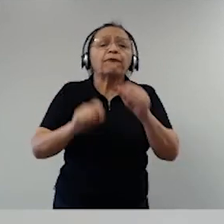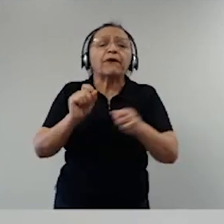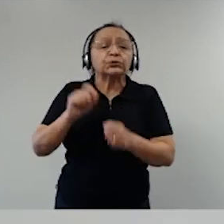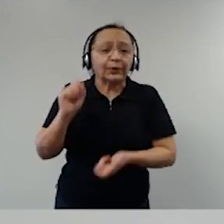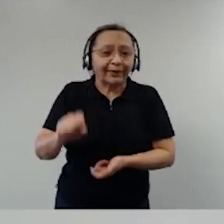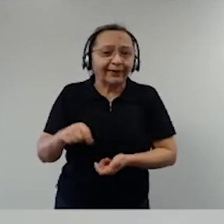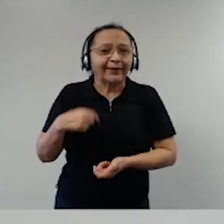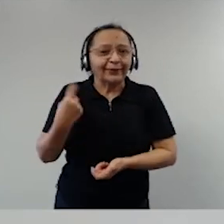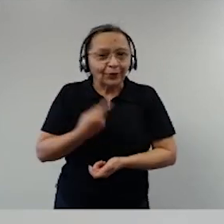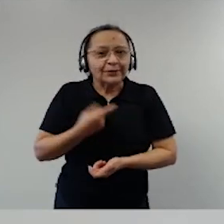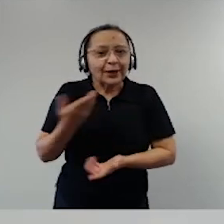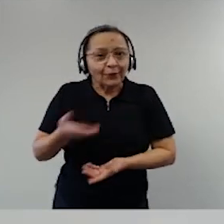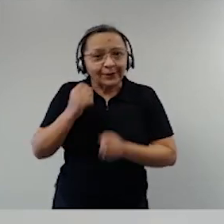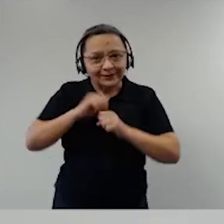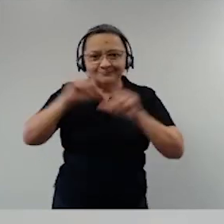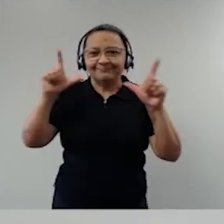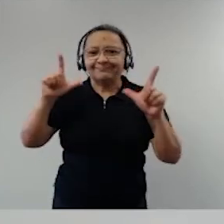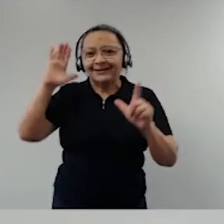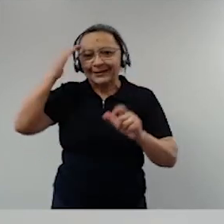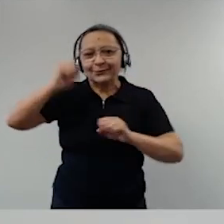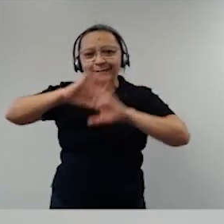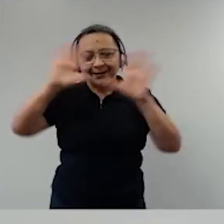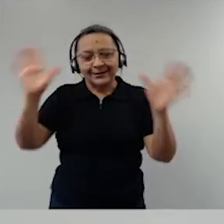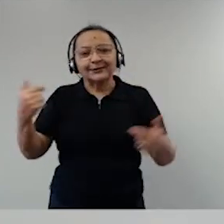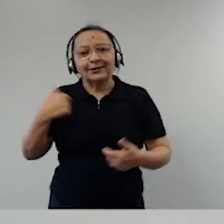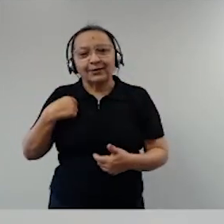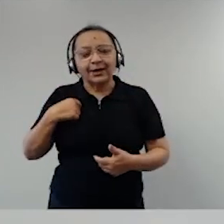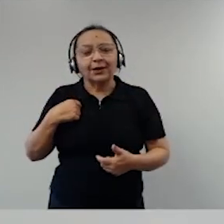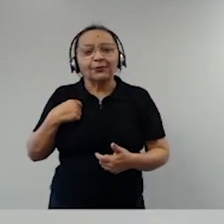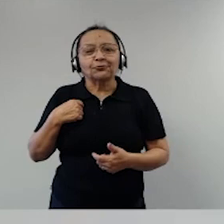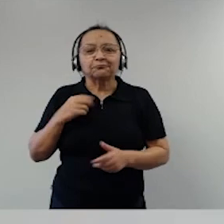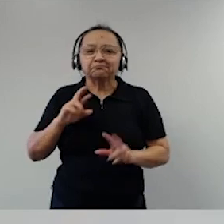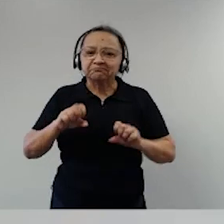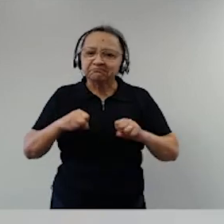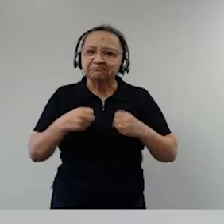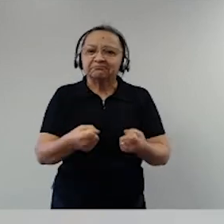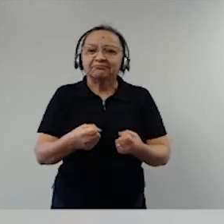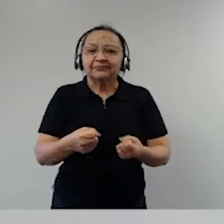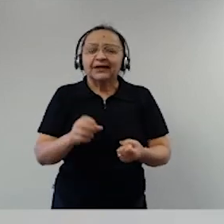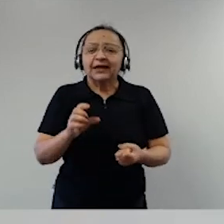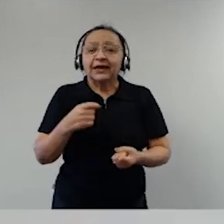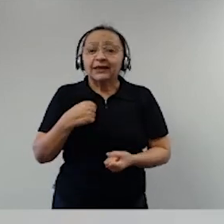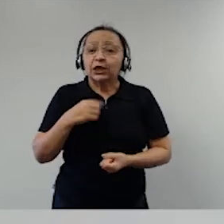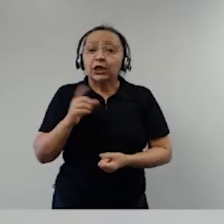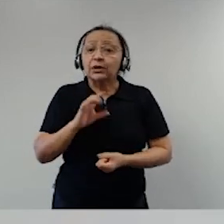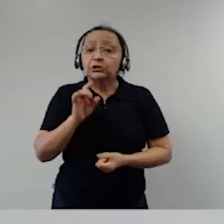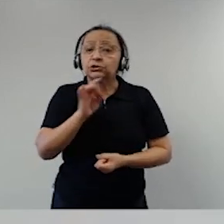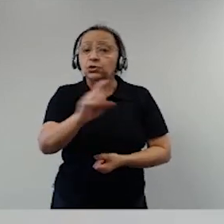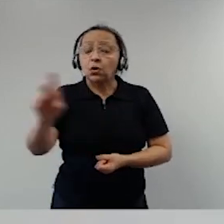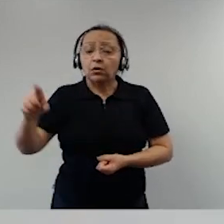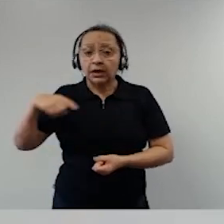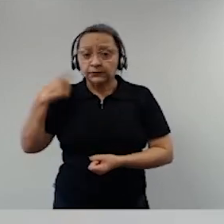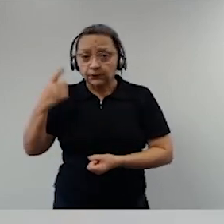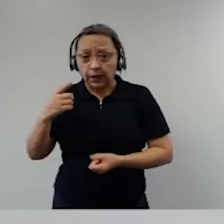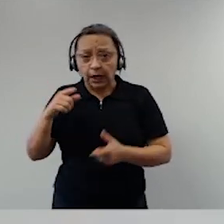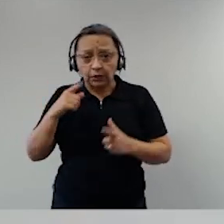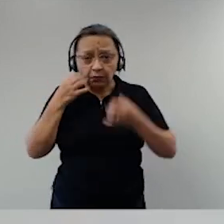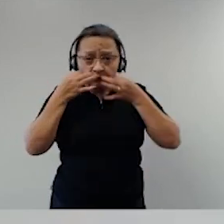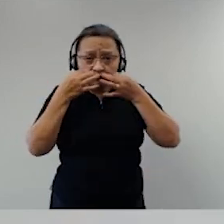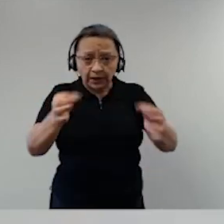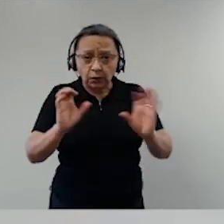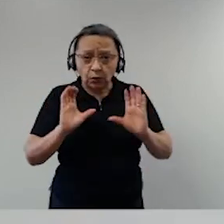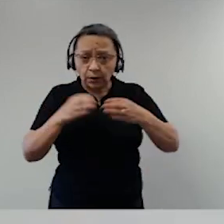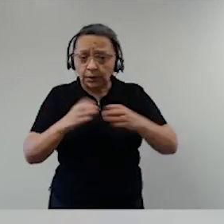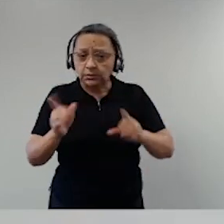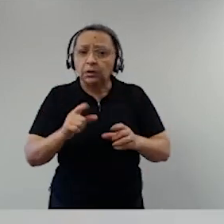assolando o nosso país. Eu ressalto que não só advogados estão acompanhando este congresso. Ele foi